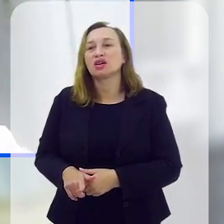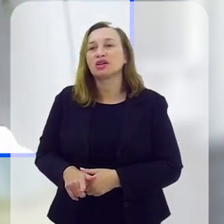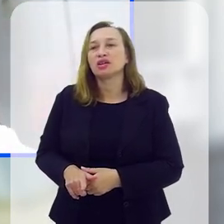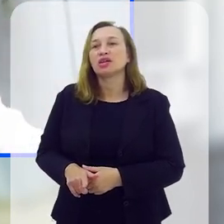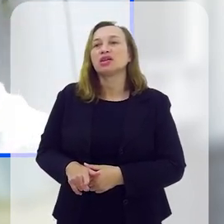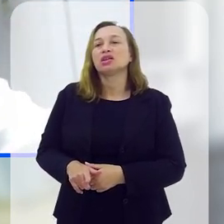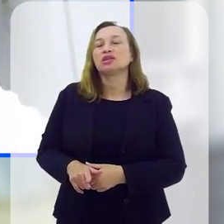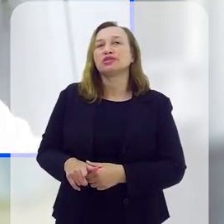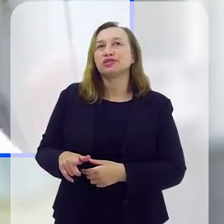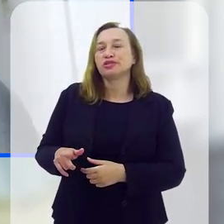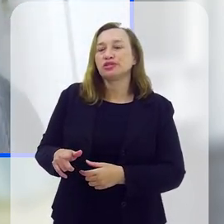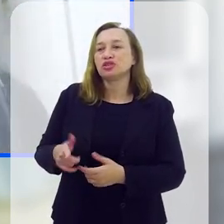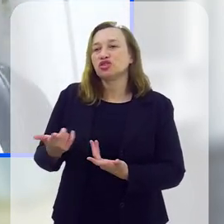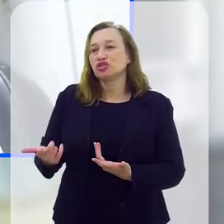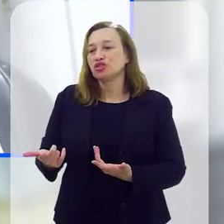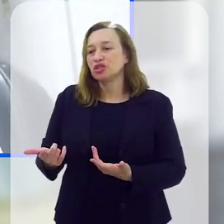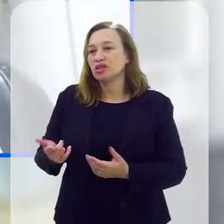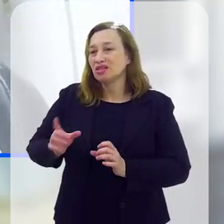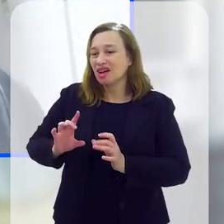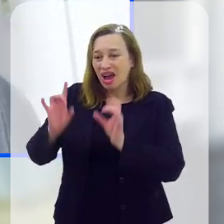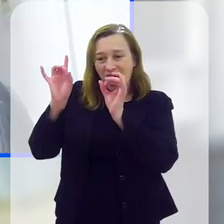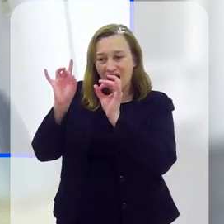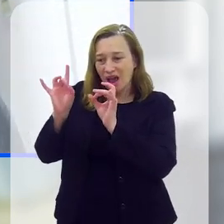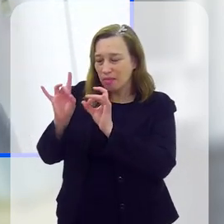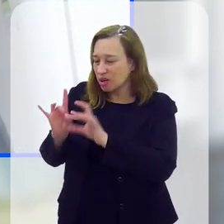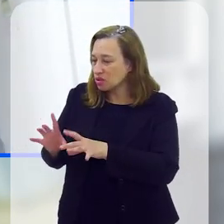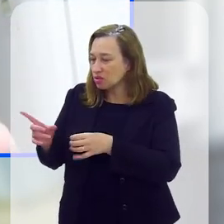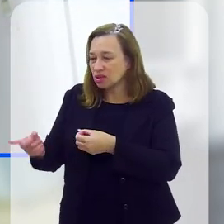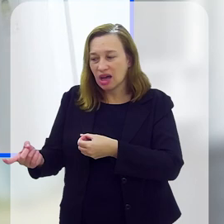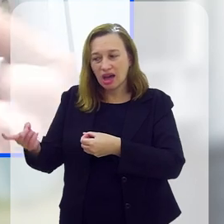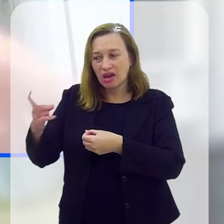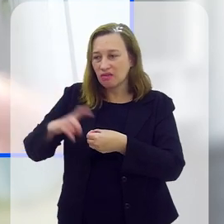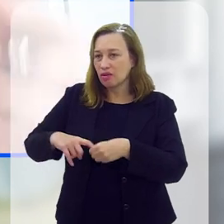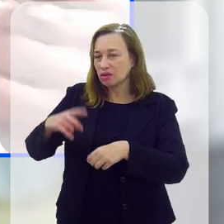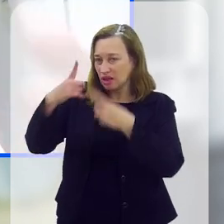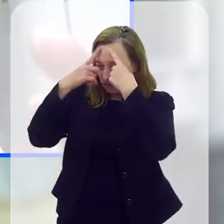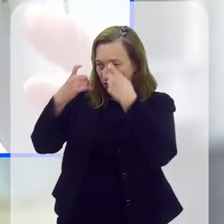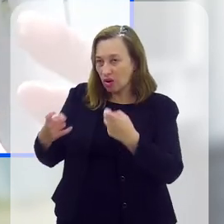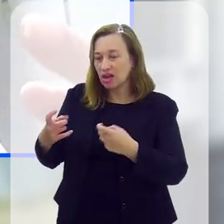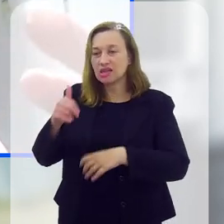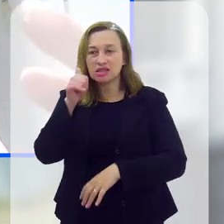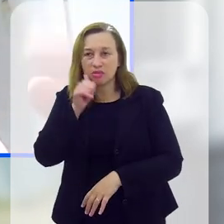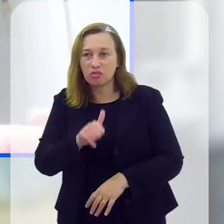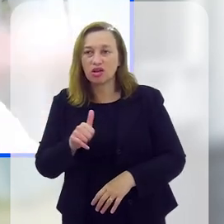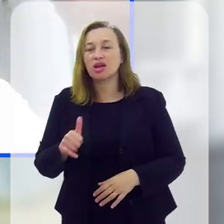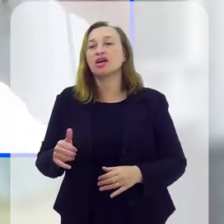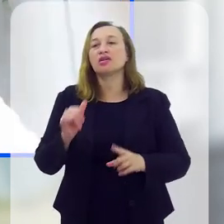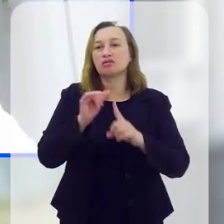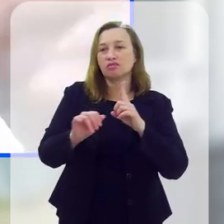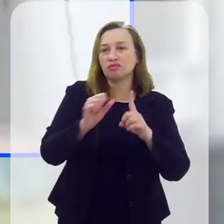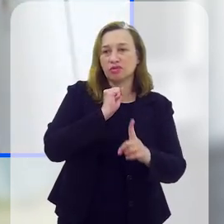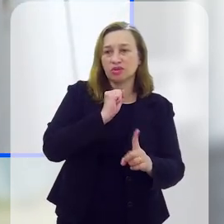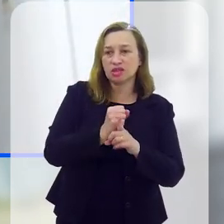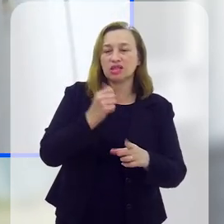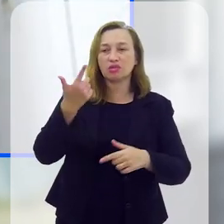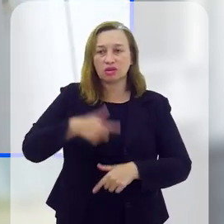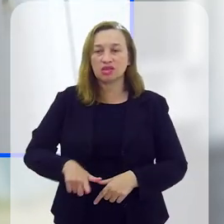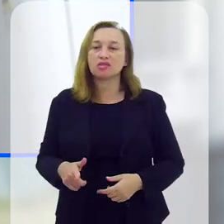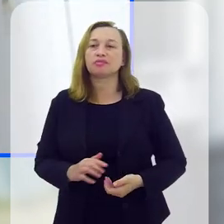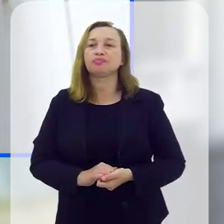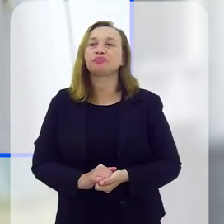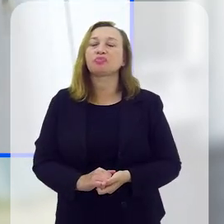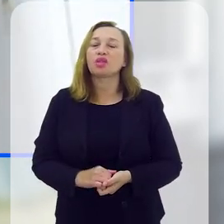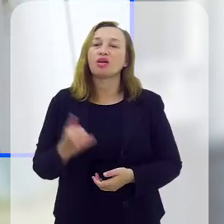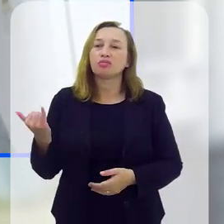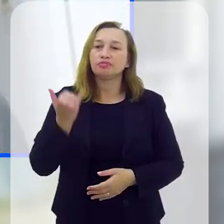mais um fator de dar volta dessa mulher para o ciclo da violência e mais um fator de risco para essa mulher da ocorrência do feminicídio.